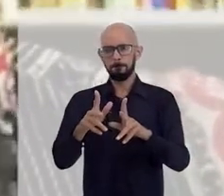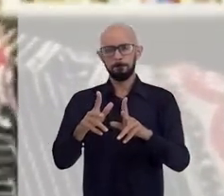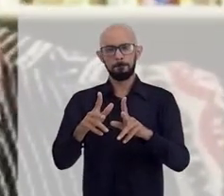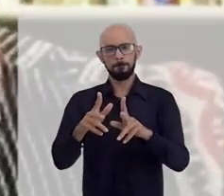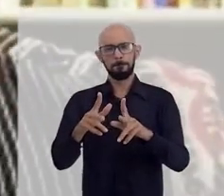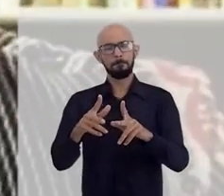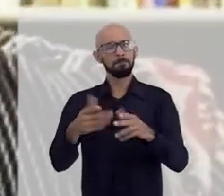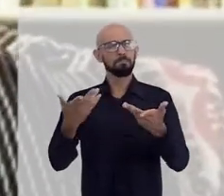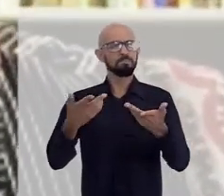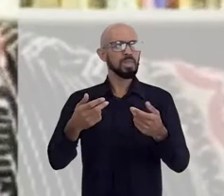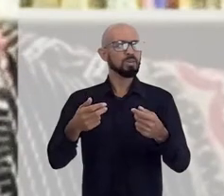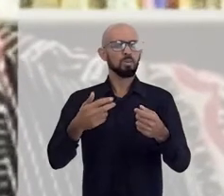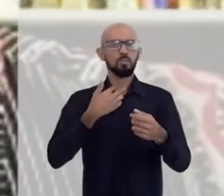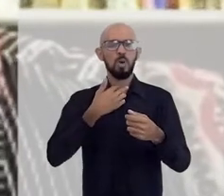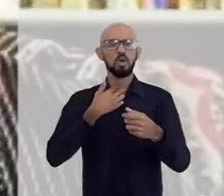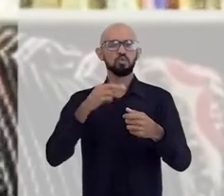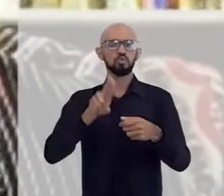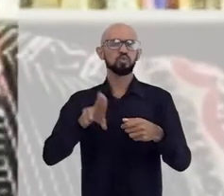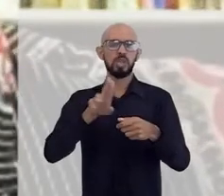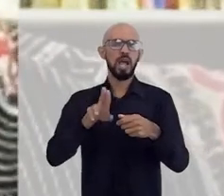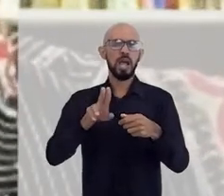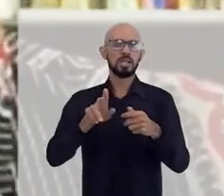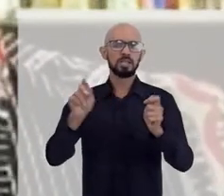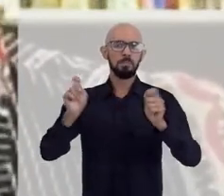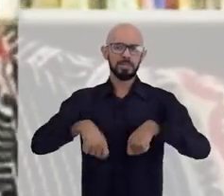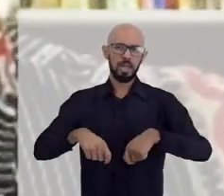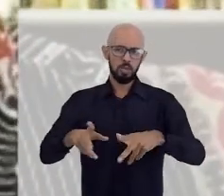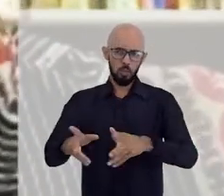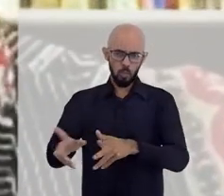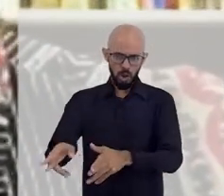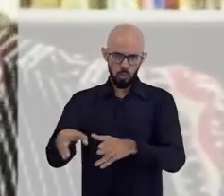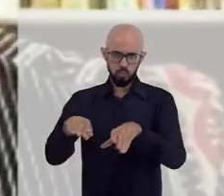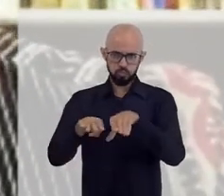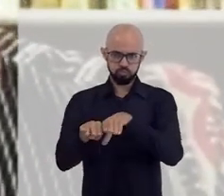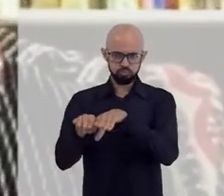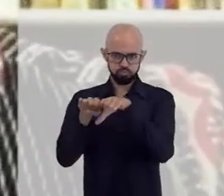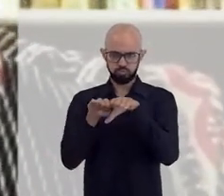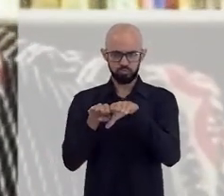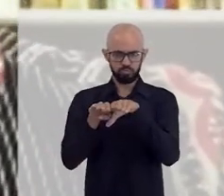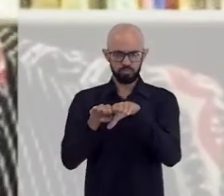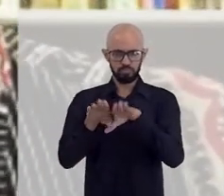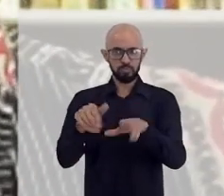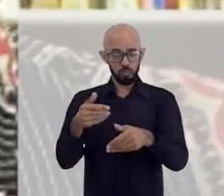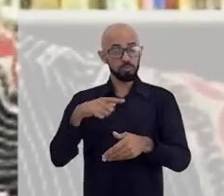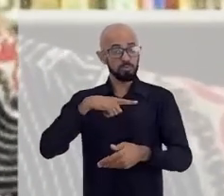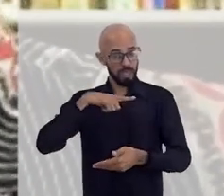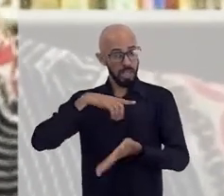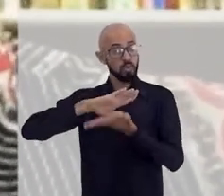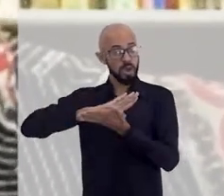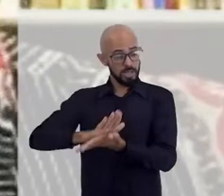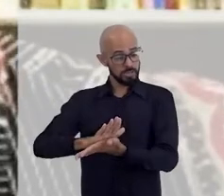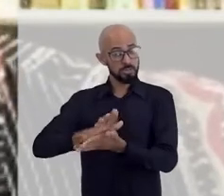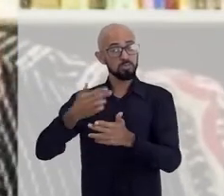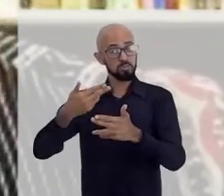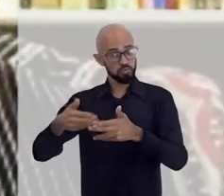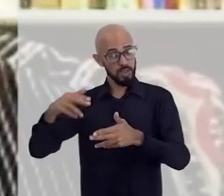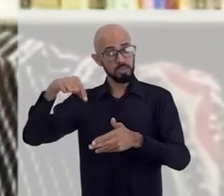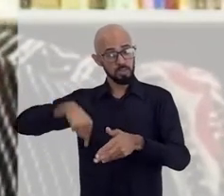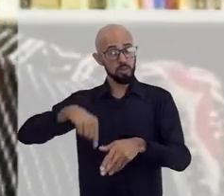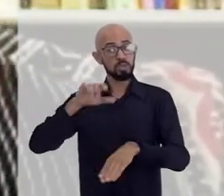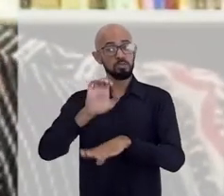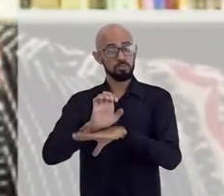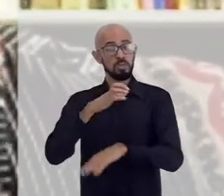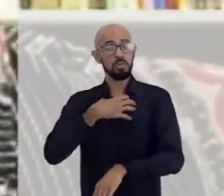aqui na Bahia, né? Então, isso... E essa questão do racismo é uma coisa muito velada na Bahia. A gente tem muito definido esses